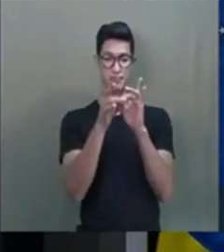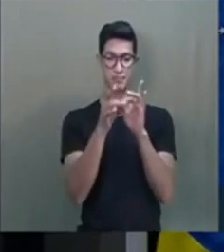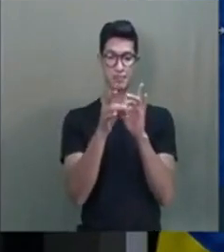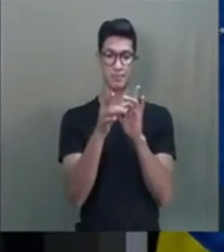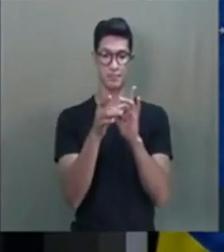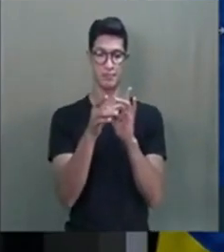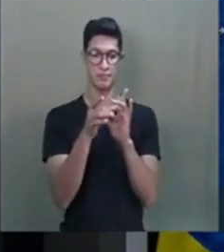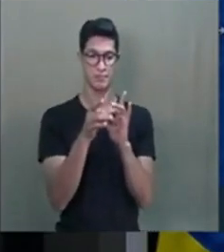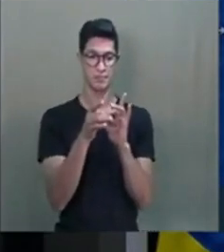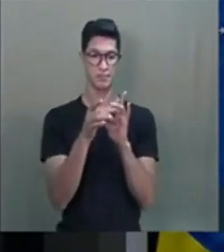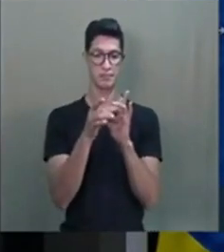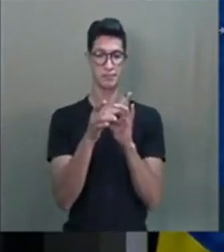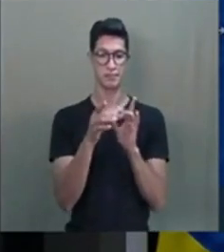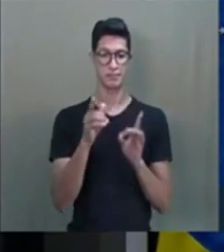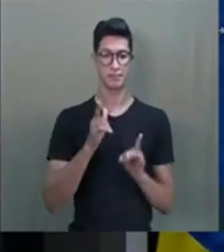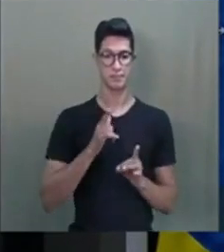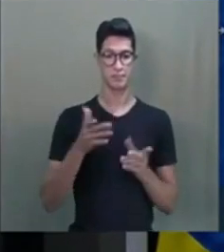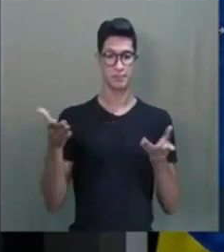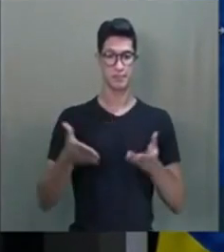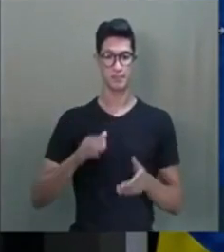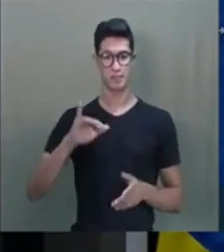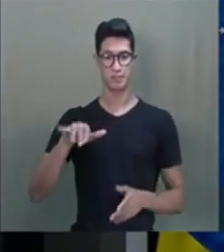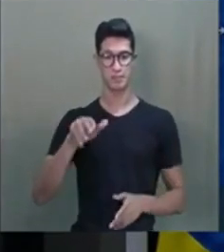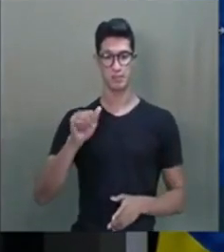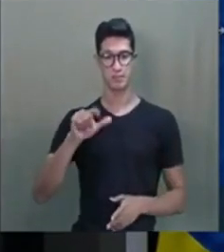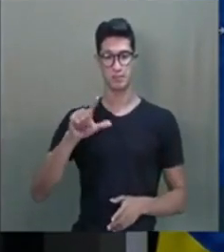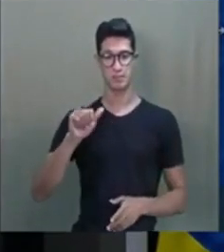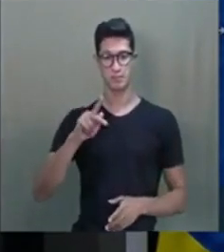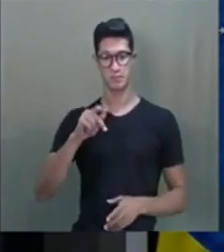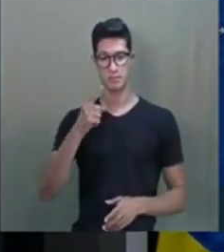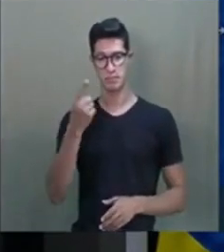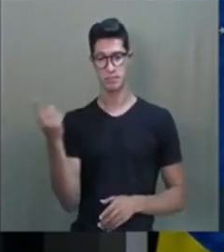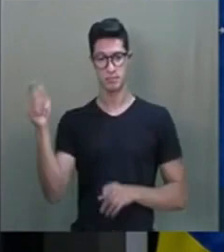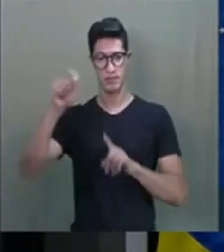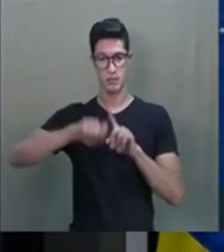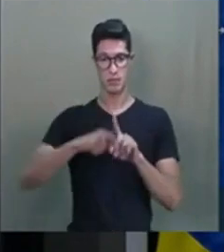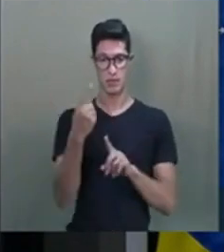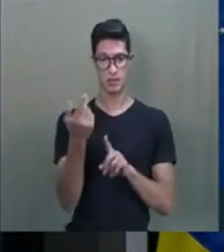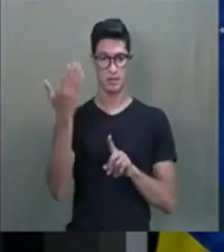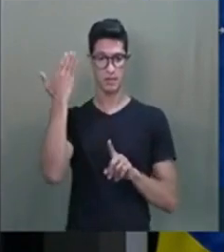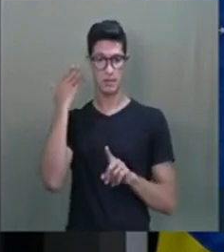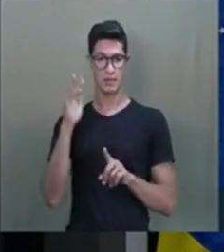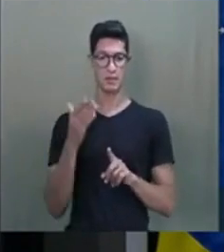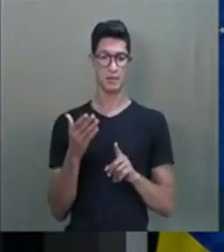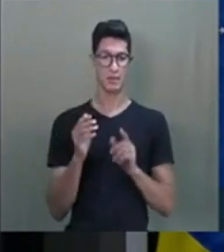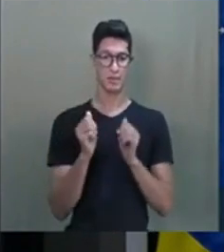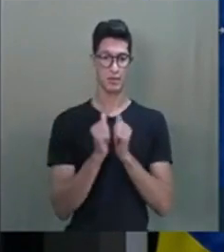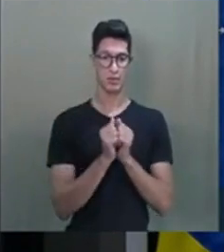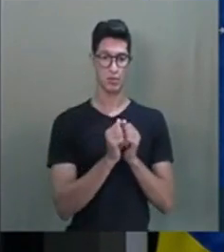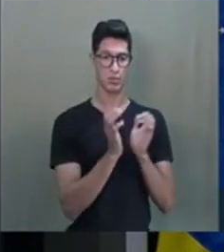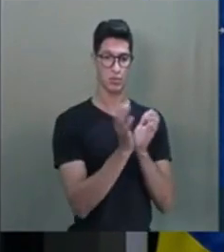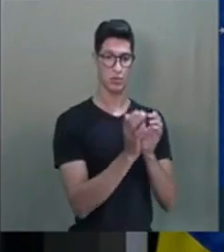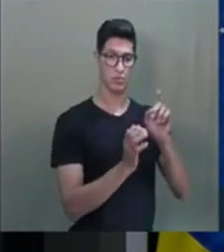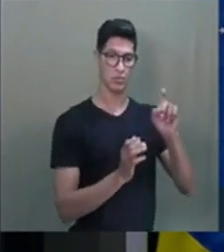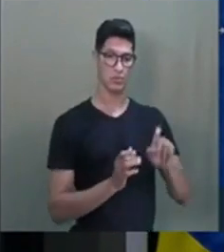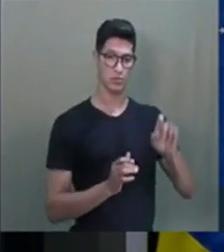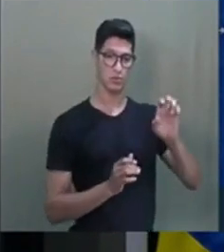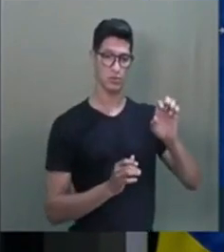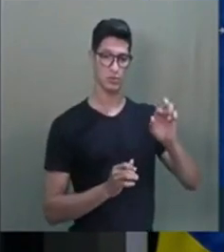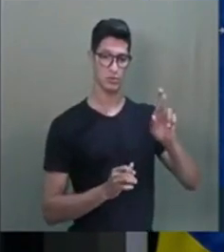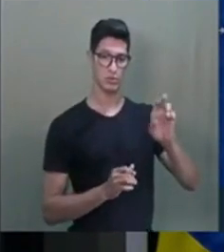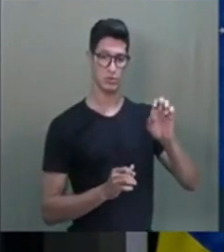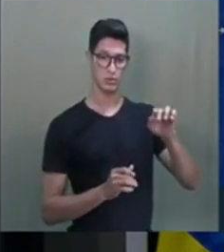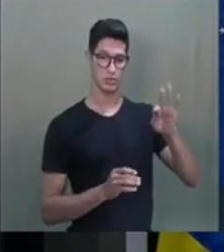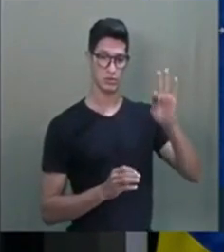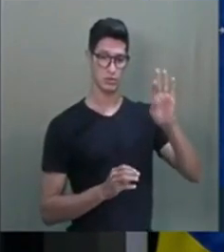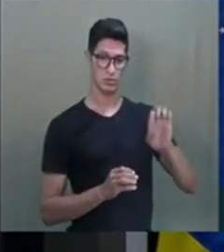E eu estive agora no Jalapão, há um mês e meio atrás, e com a tribo Xerente, do Tocantins.